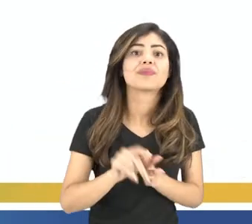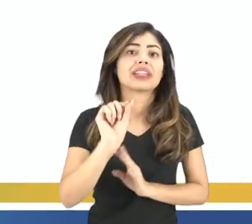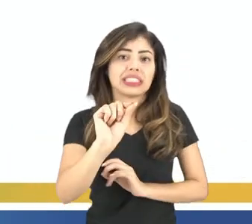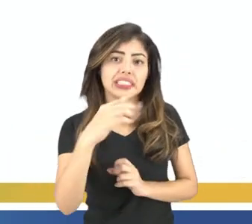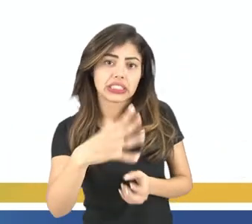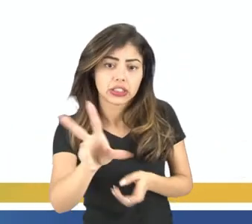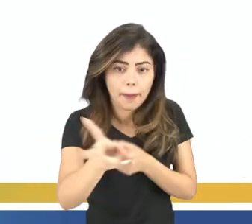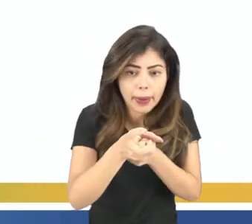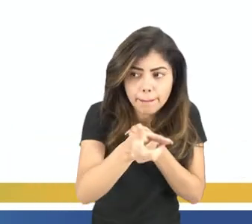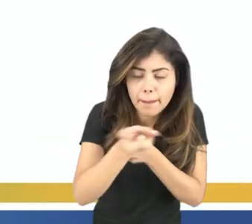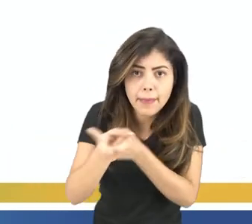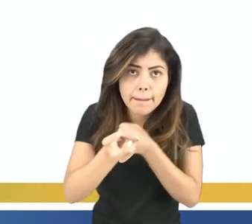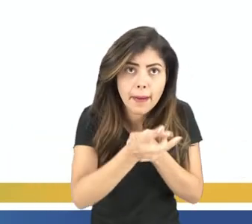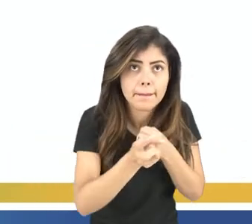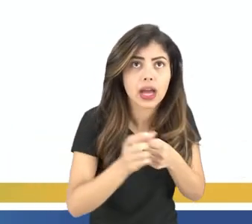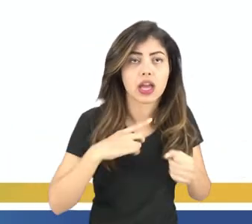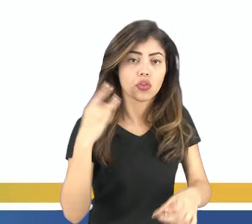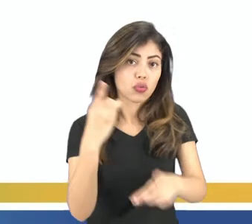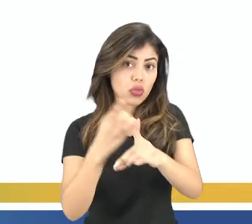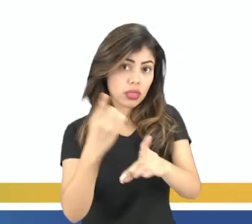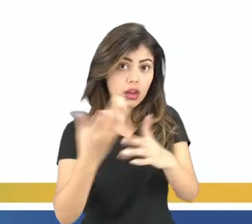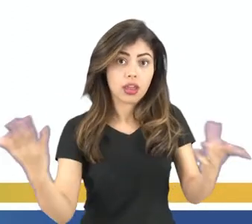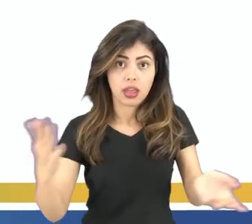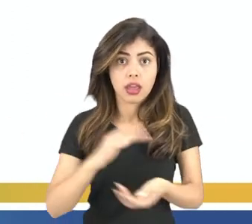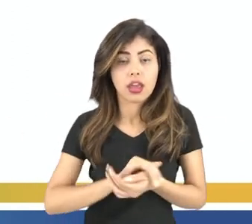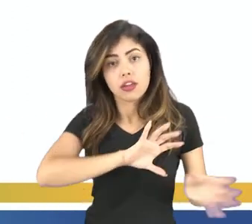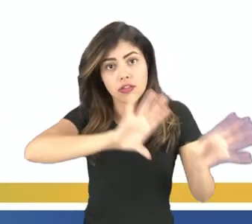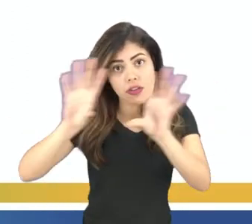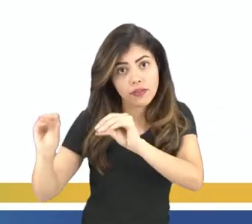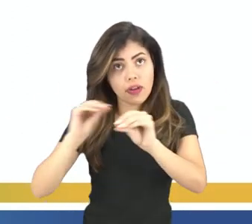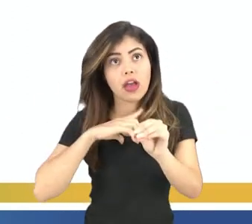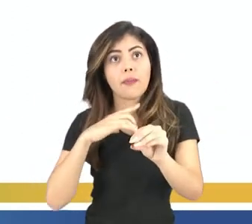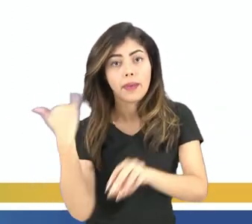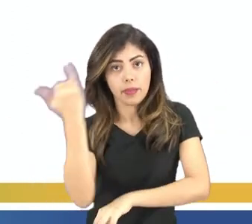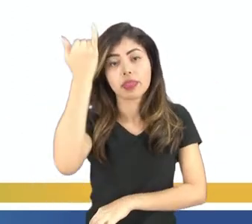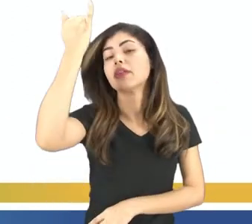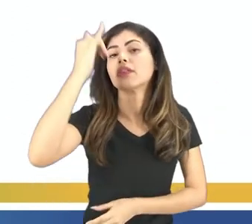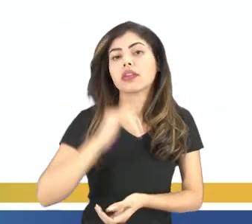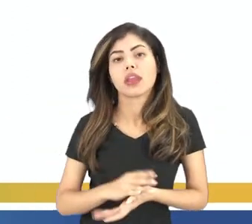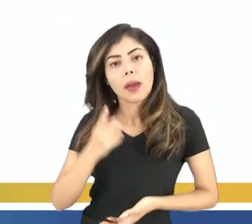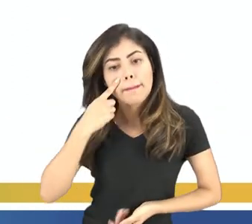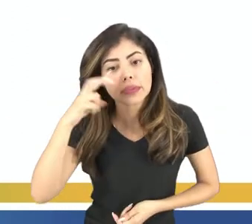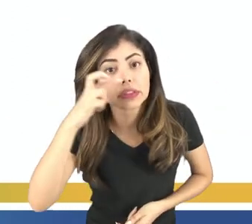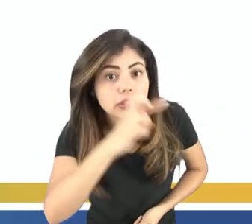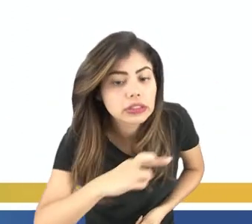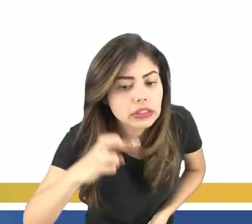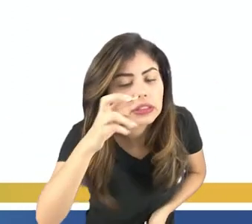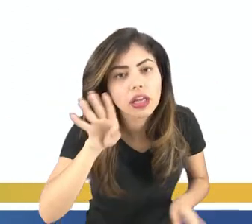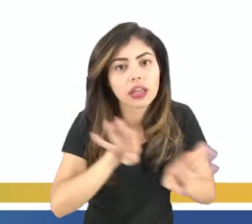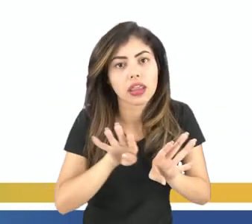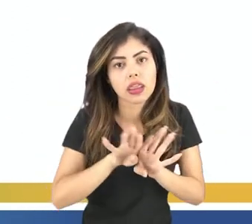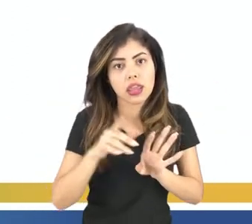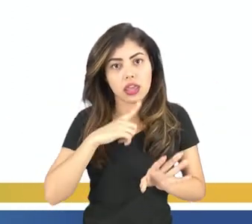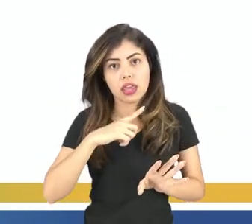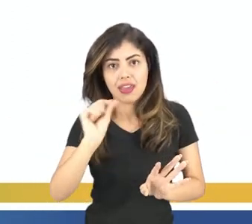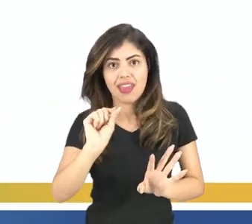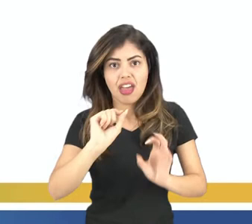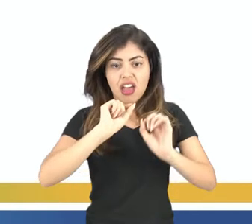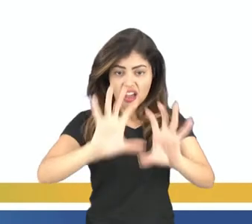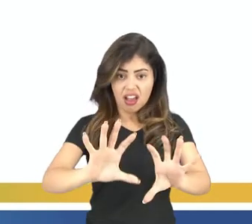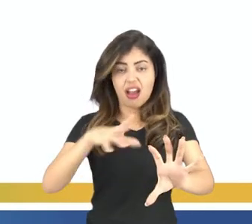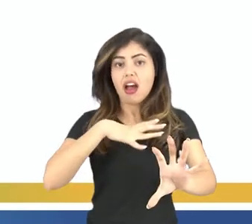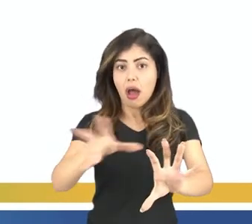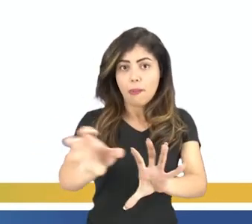é uma das primeiras a identificar de forma experimental. Quando você analisa um material desse, vai verificar que ele tem essa